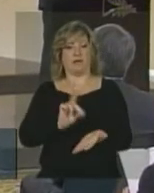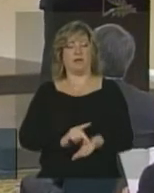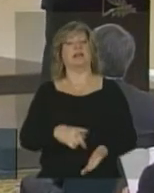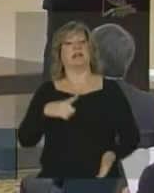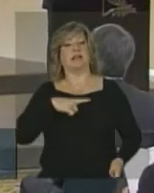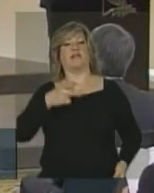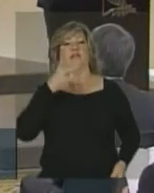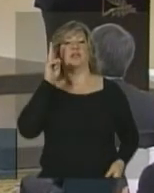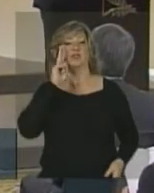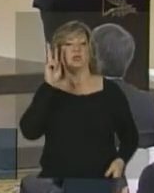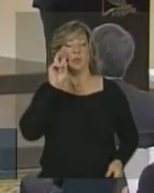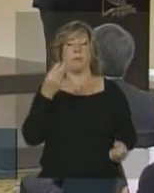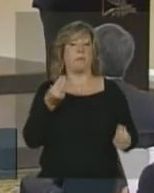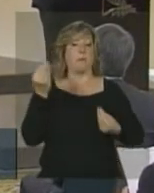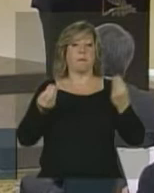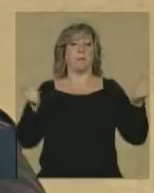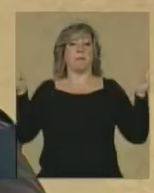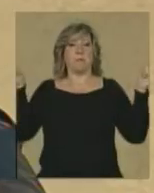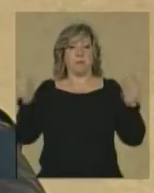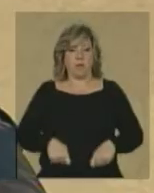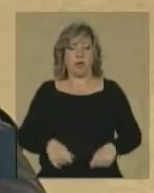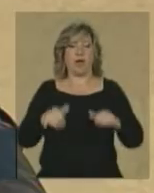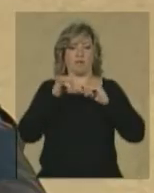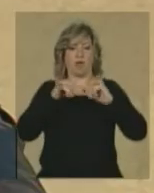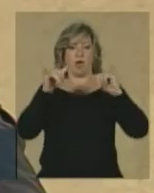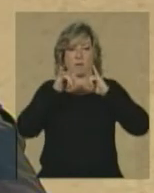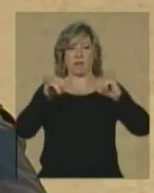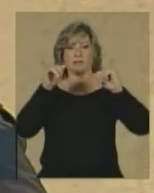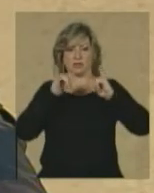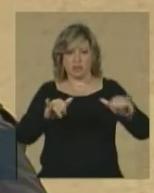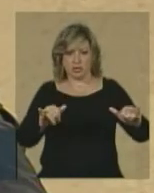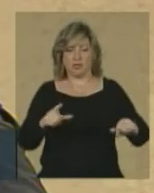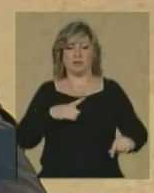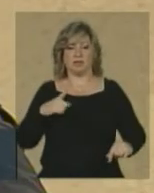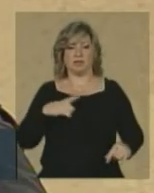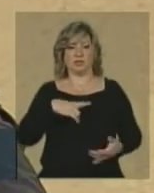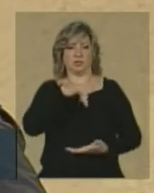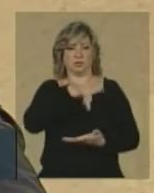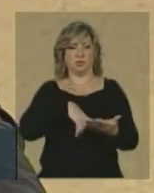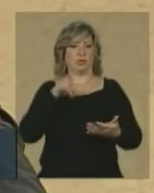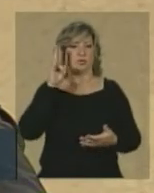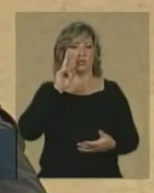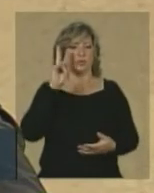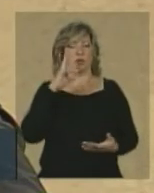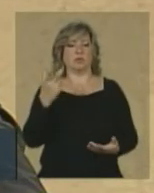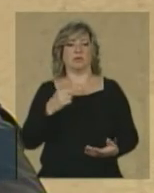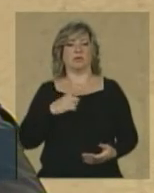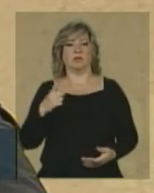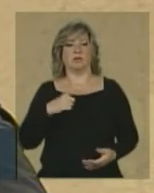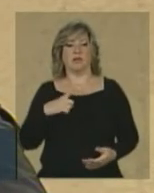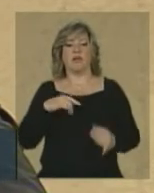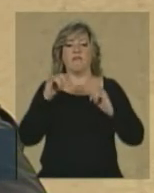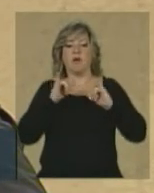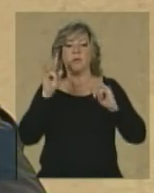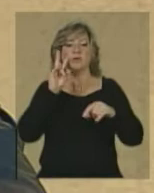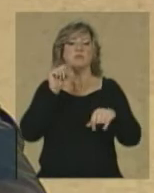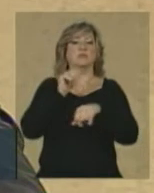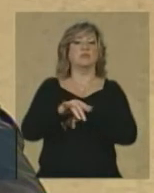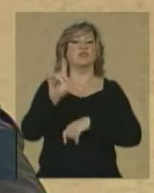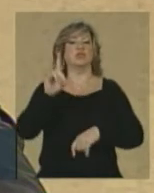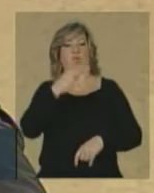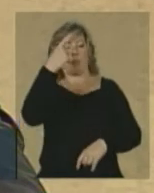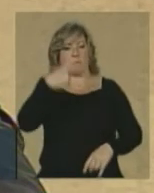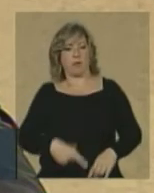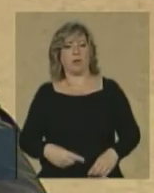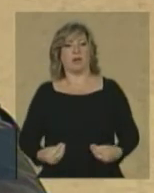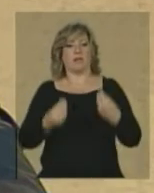expressamente a possibilidade de requisição de informações dados e documentos relativos às violações de direitos humanos aos órgãos e entidades